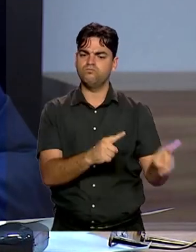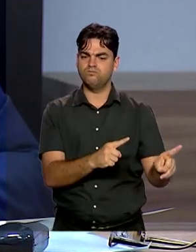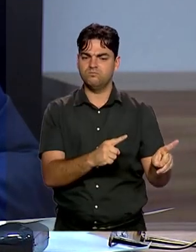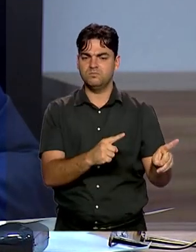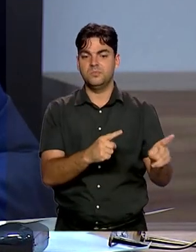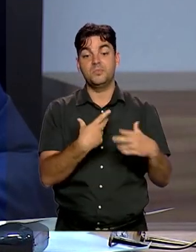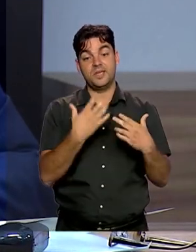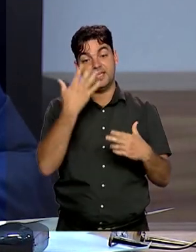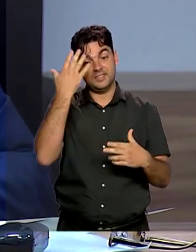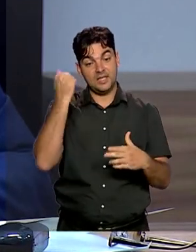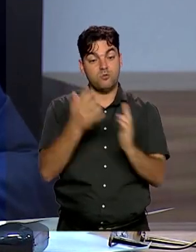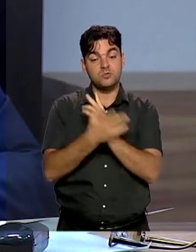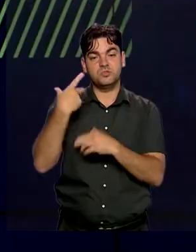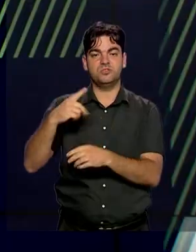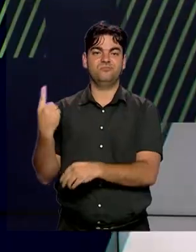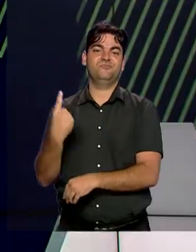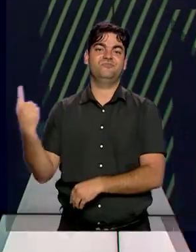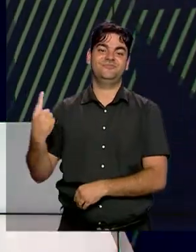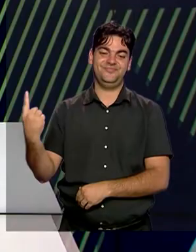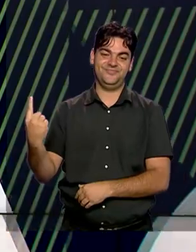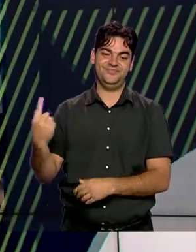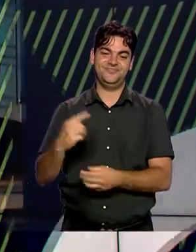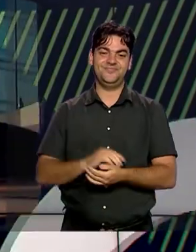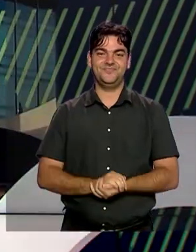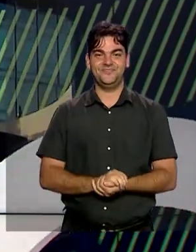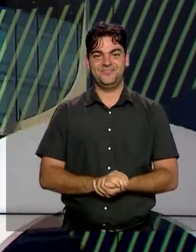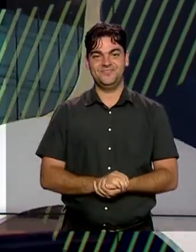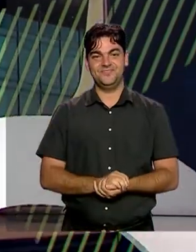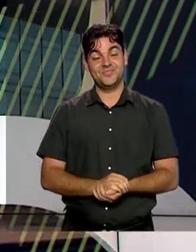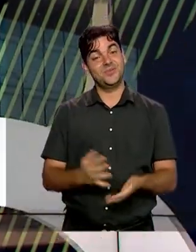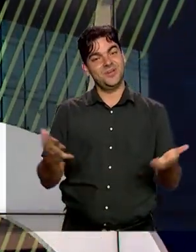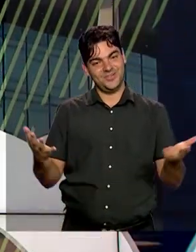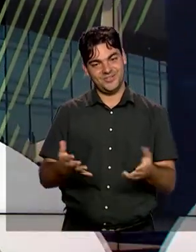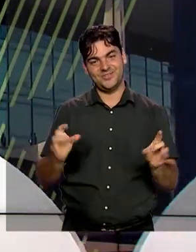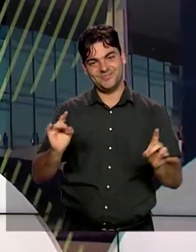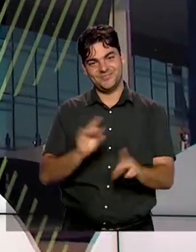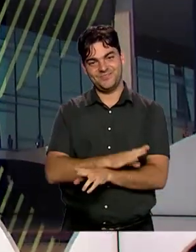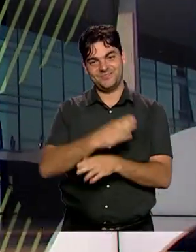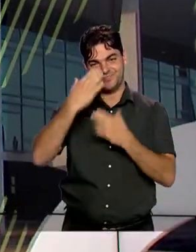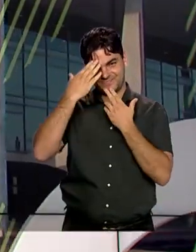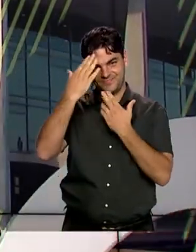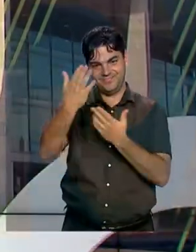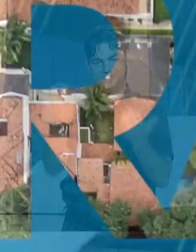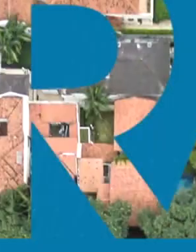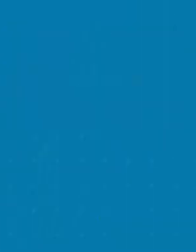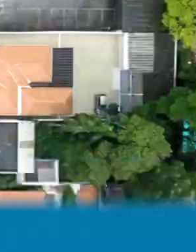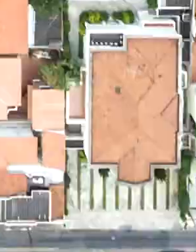do distanciamento, do isolamento. A gente termina aqui. Até a próxima edição.